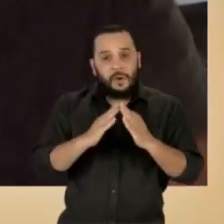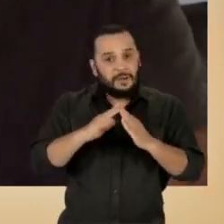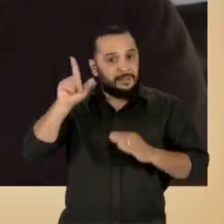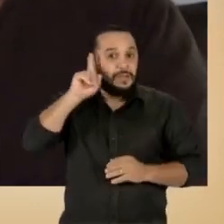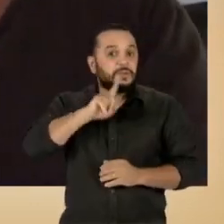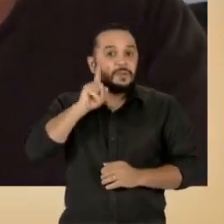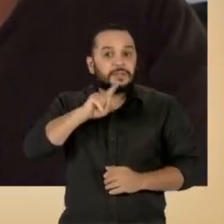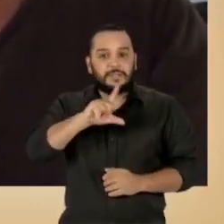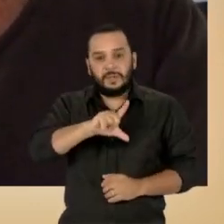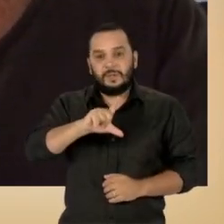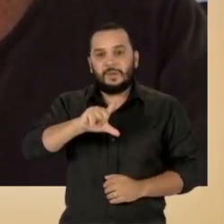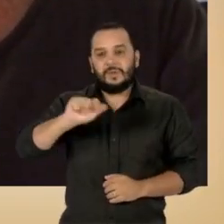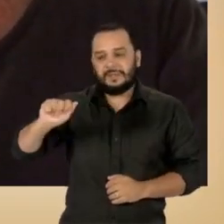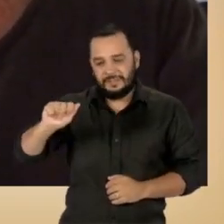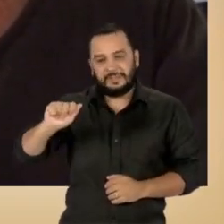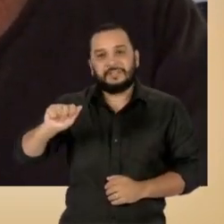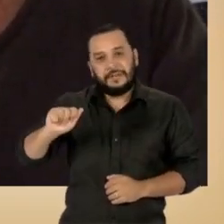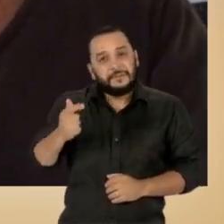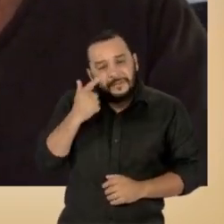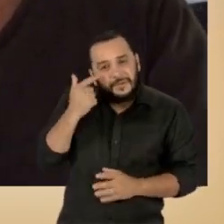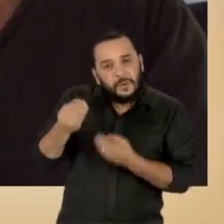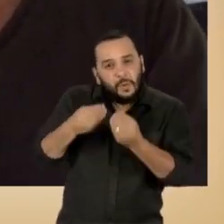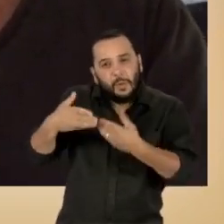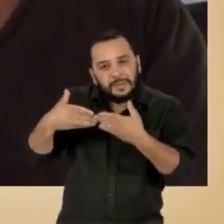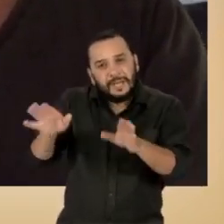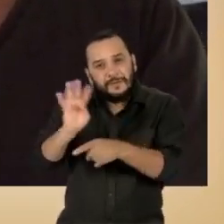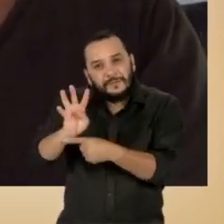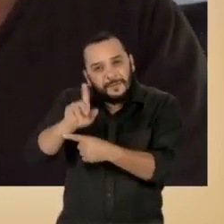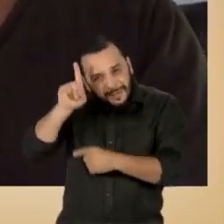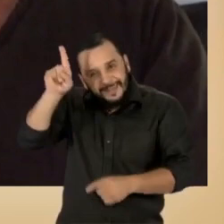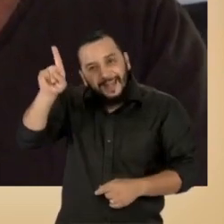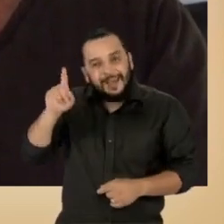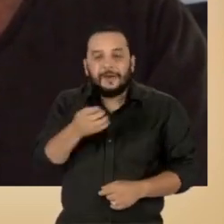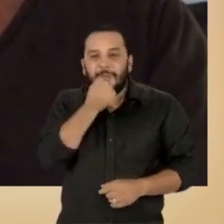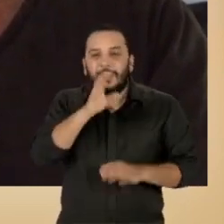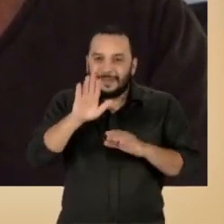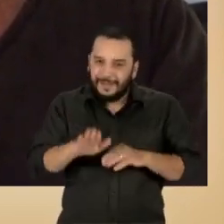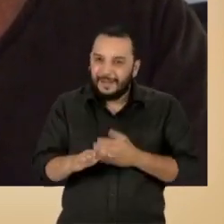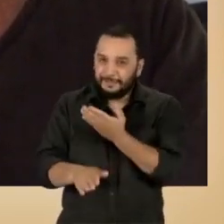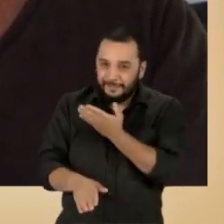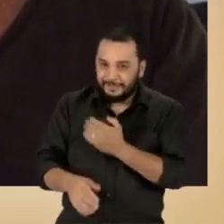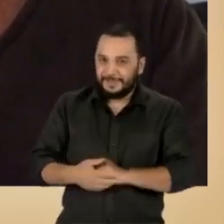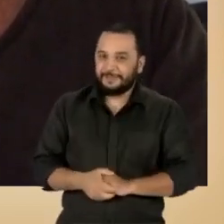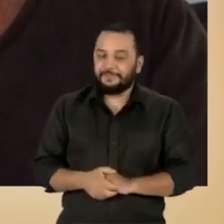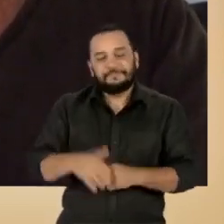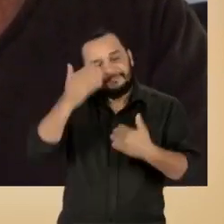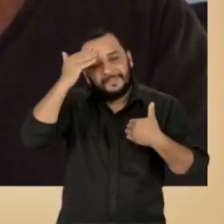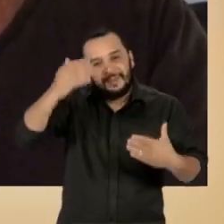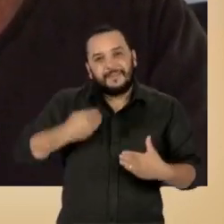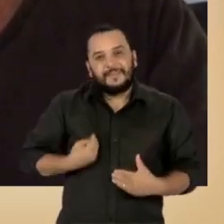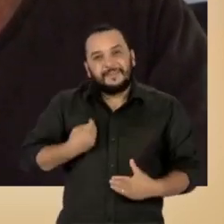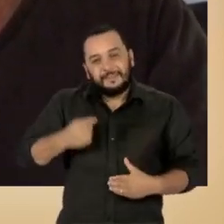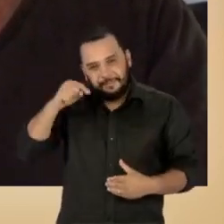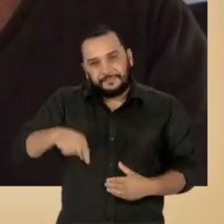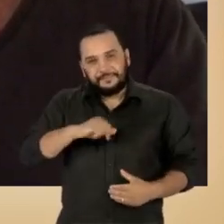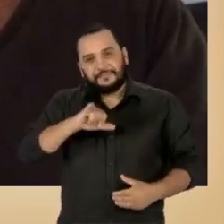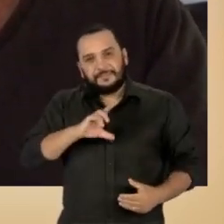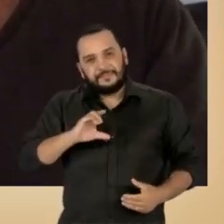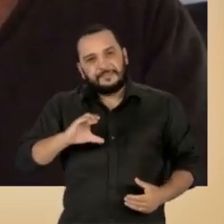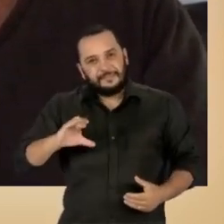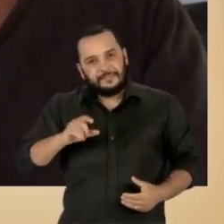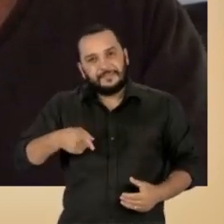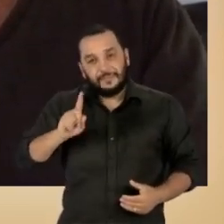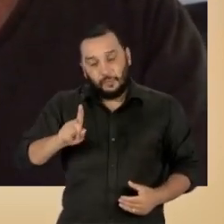Estados Unidos, e acompanhou a pré-estreia por lá. Então, Vladimir, boa tarde para você, obrigada por estar conosco aqui no JC1.